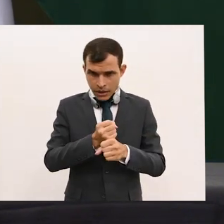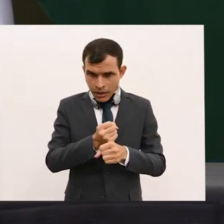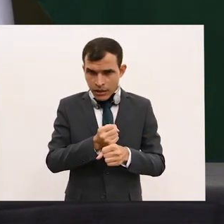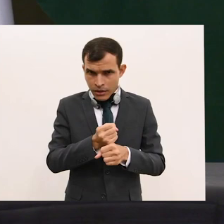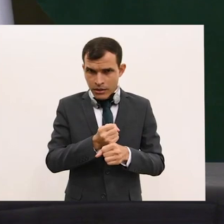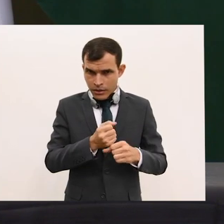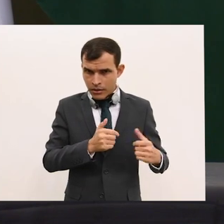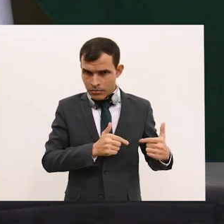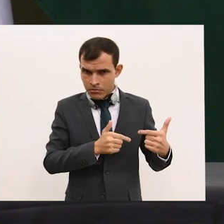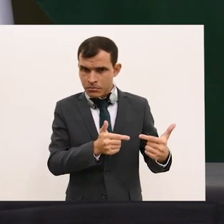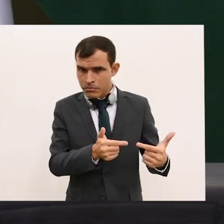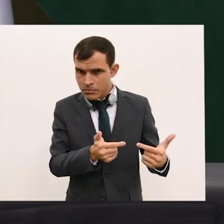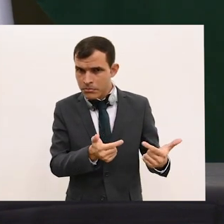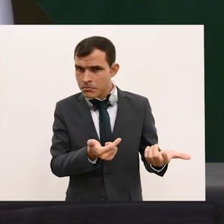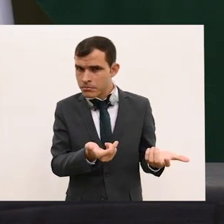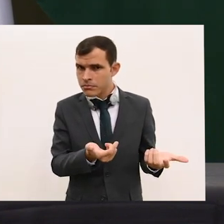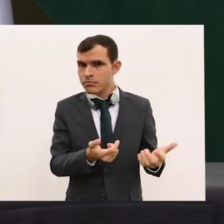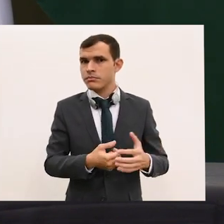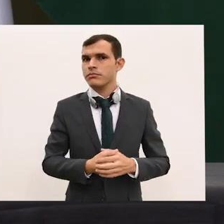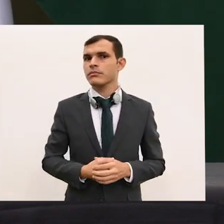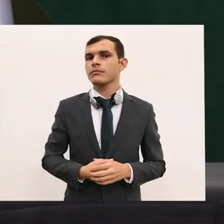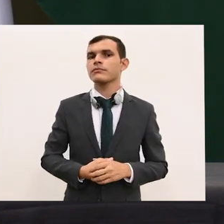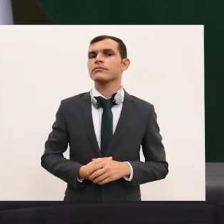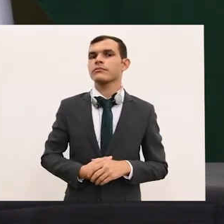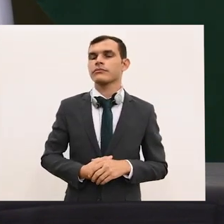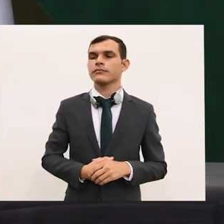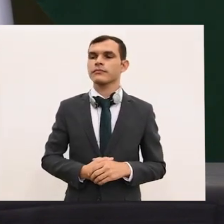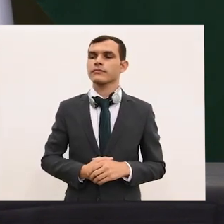Por favor, Excelência, tem a palavra.